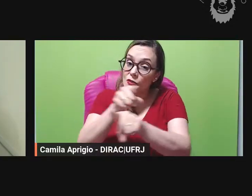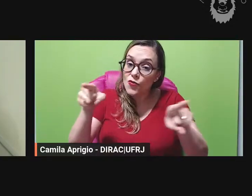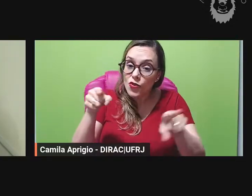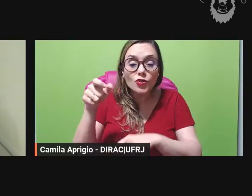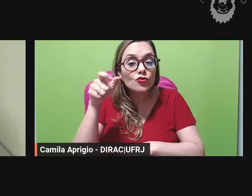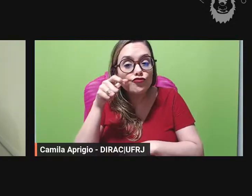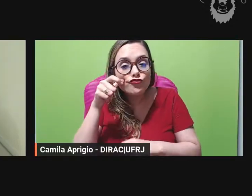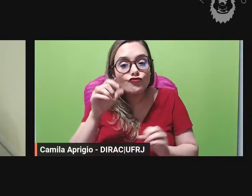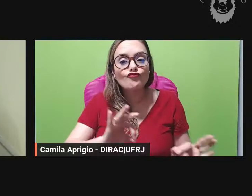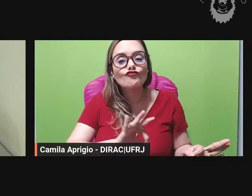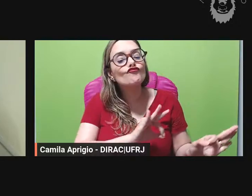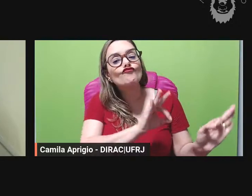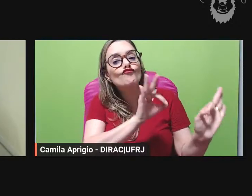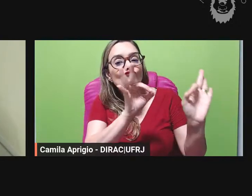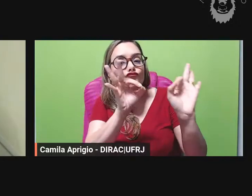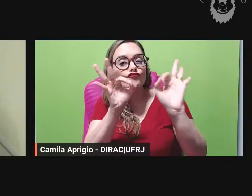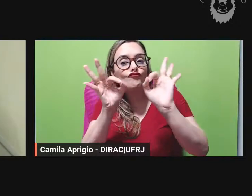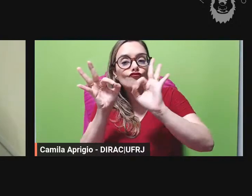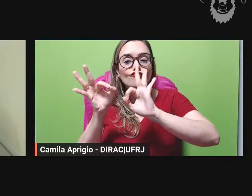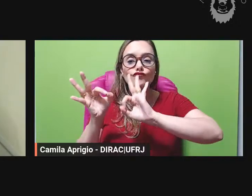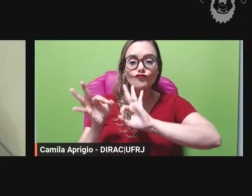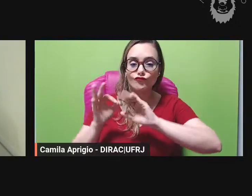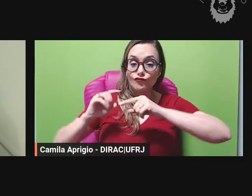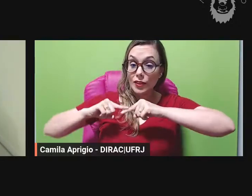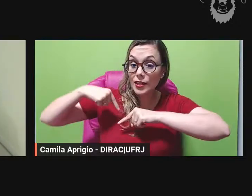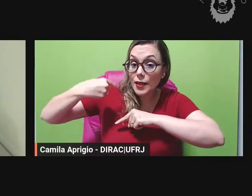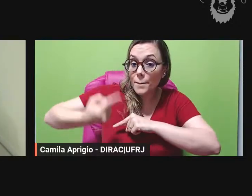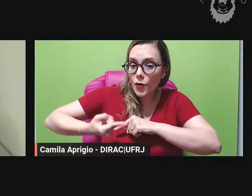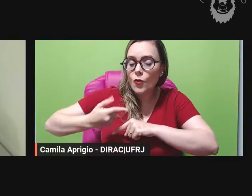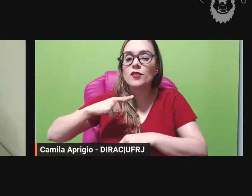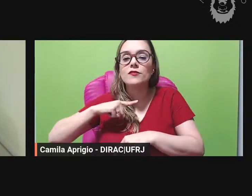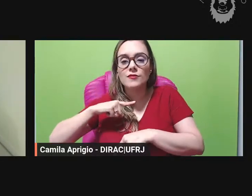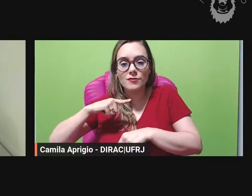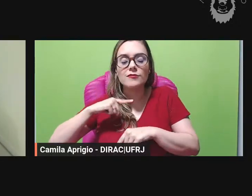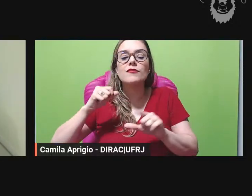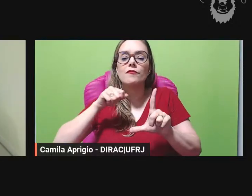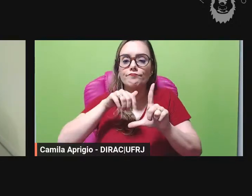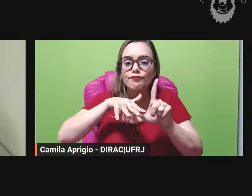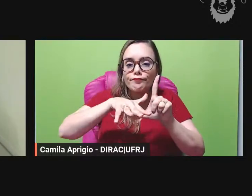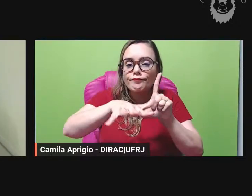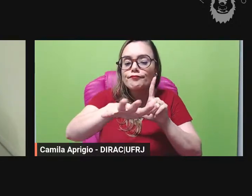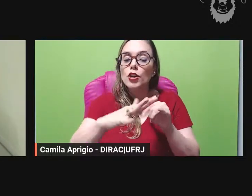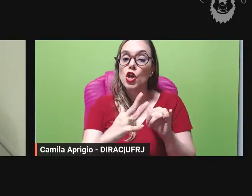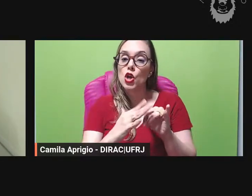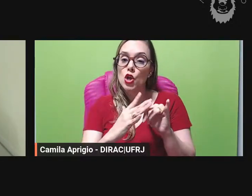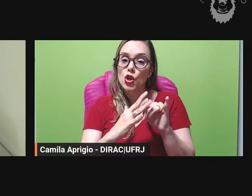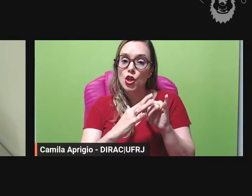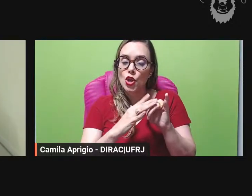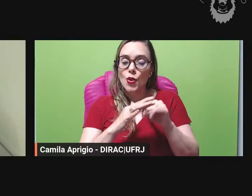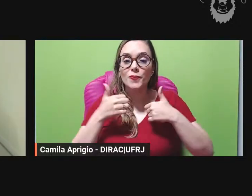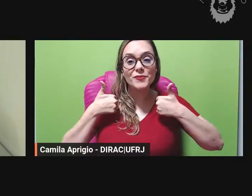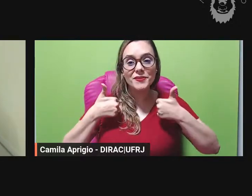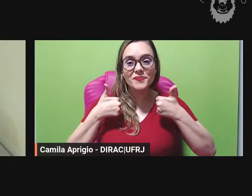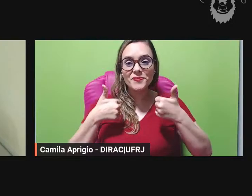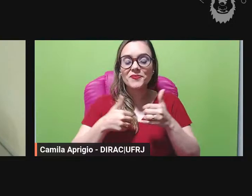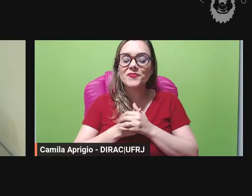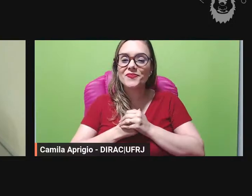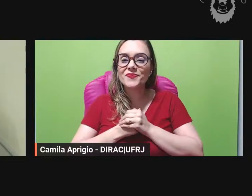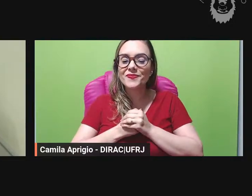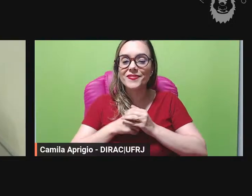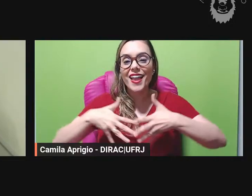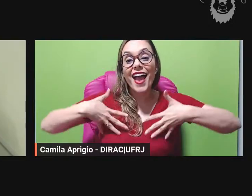através da gravação que ficará disponível em nossos canais do YouTube é uma alegria imensa estar aqui